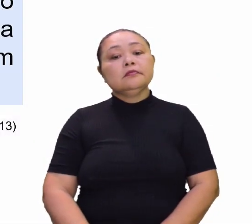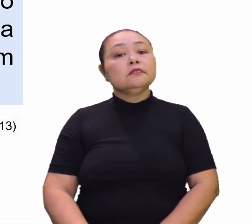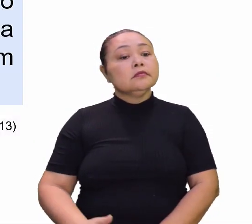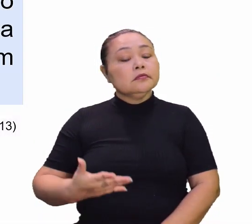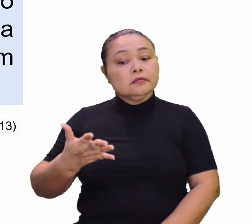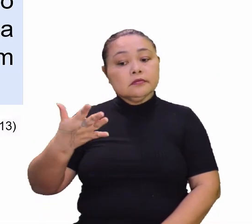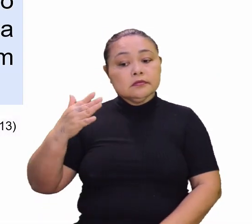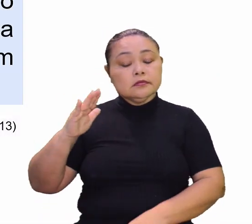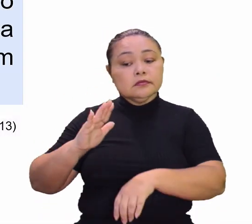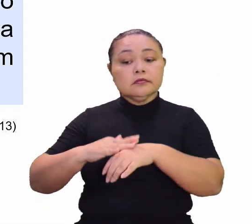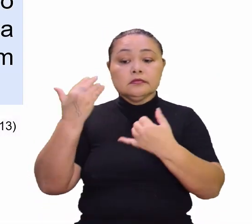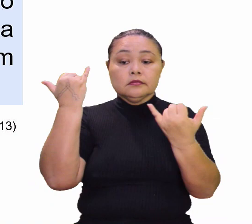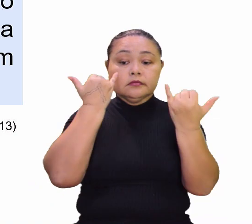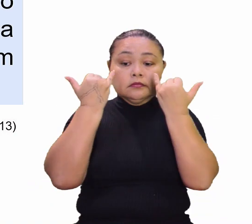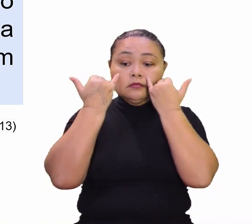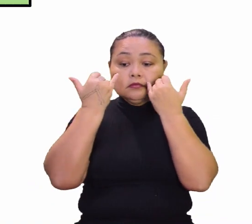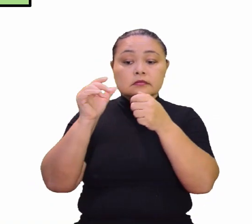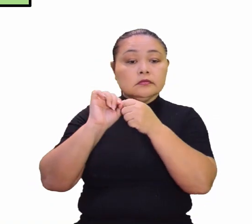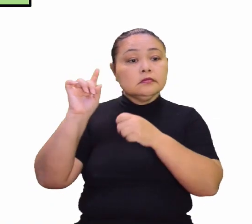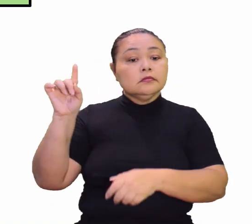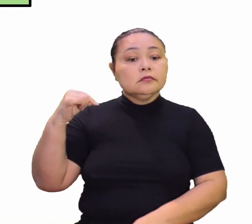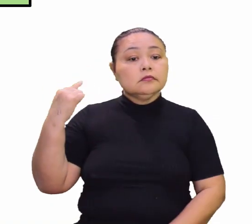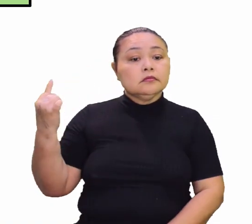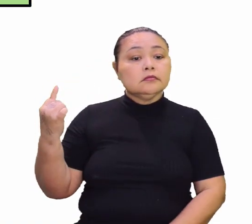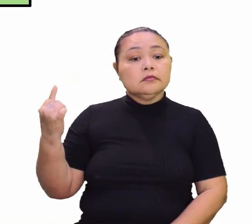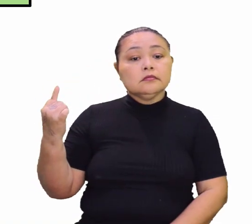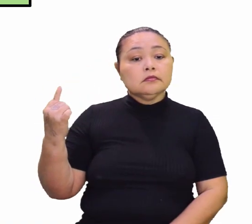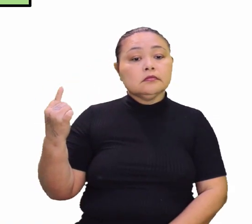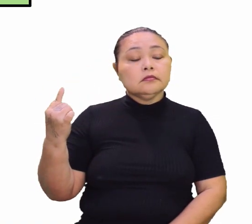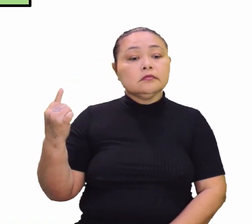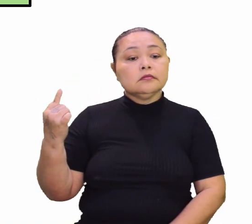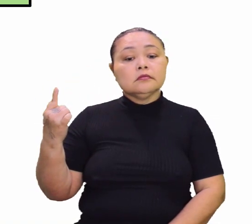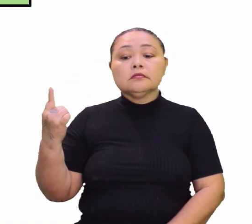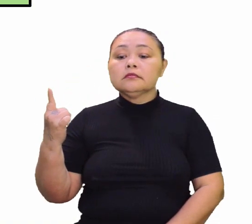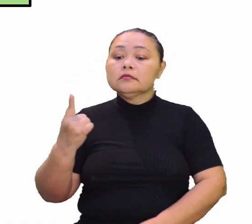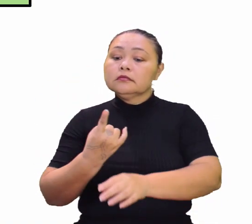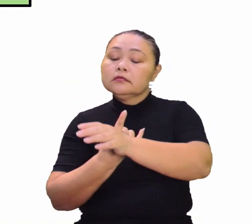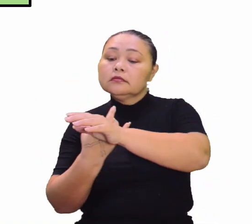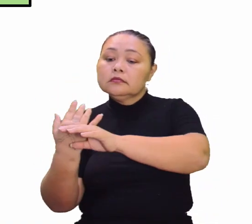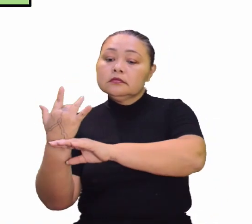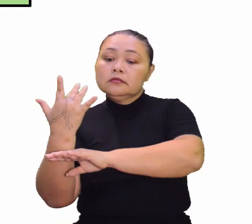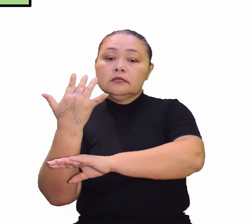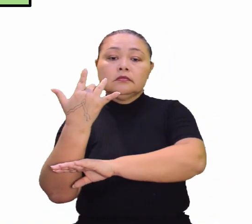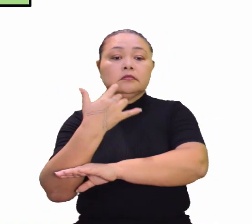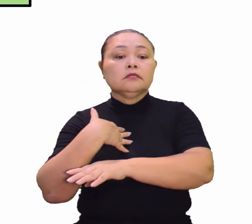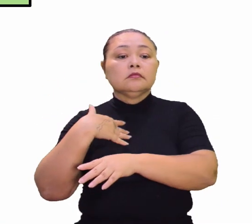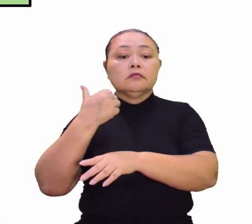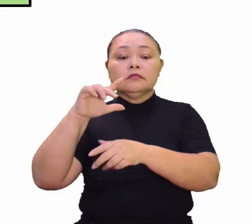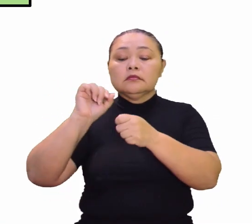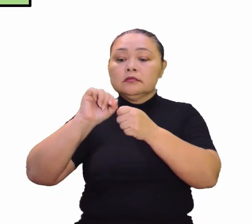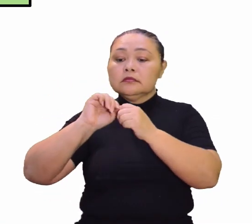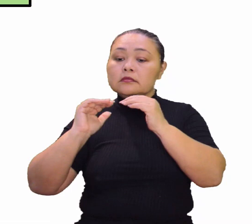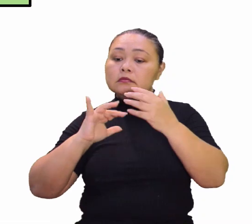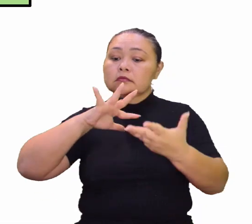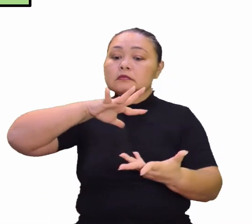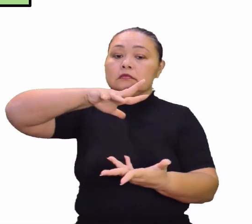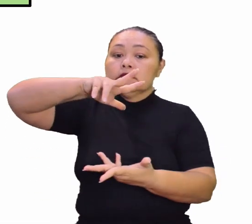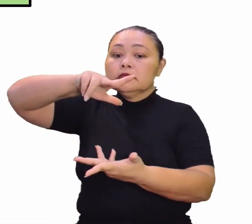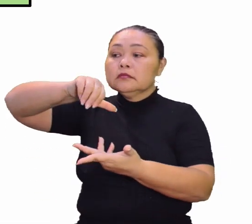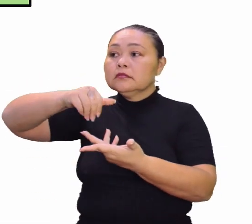Galera, mais informações aí sobre essa questão do meio ambiente. Ações a nível mundial